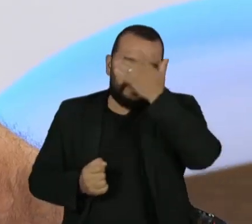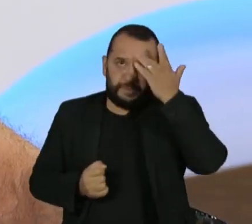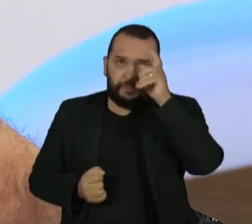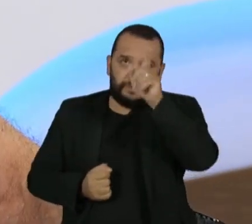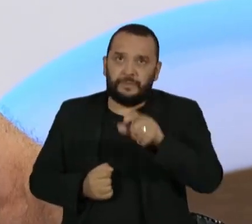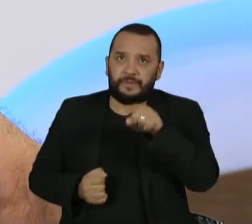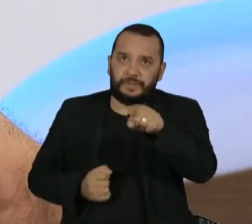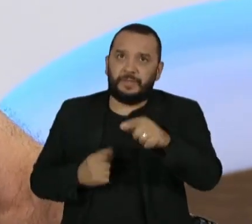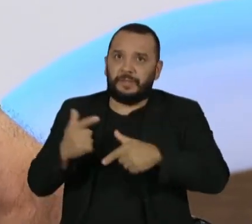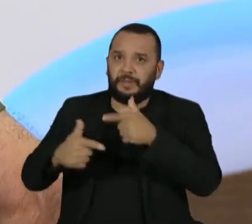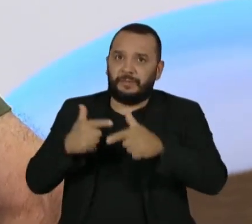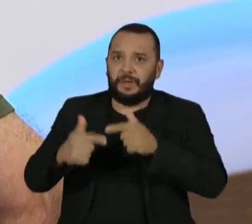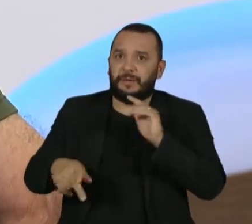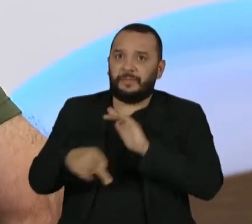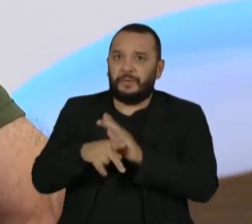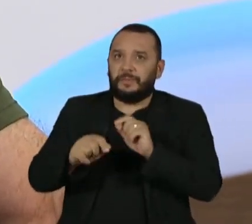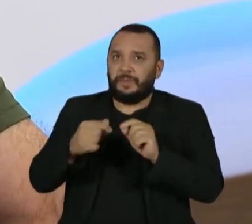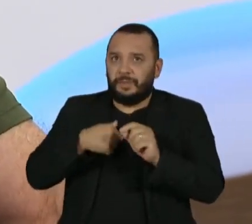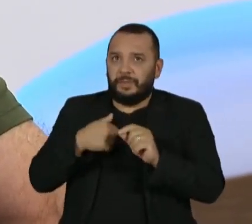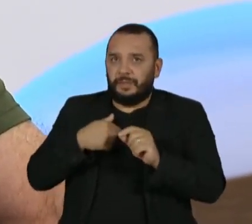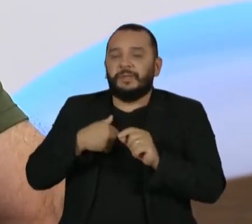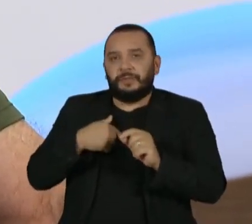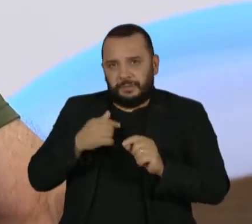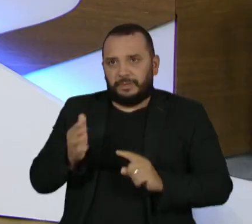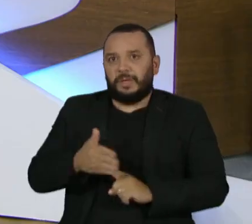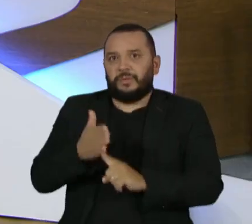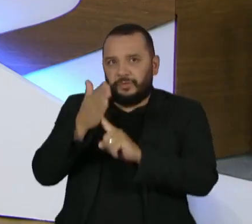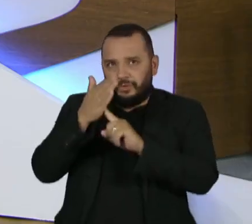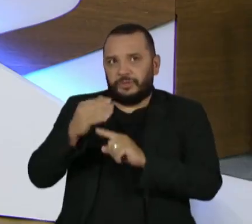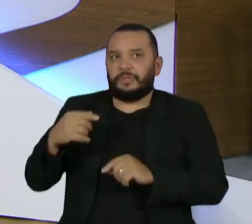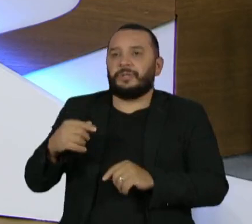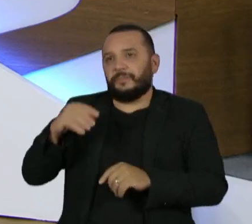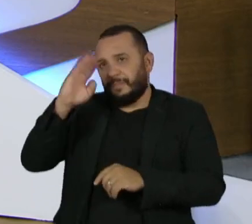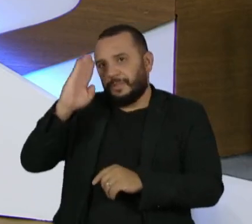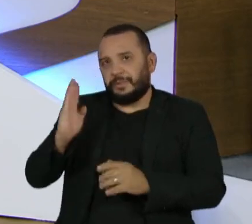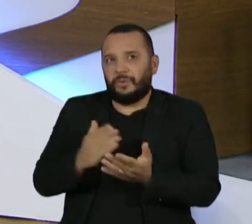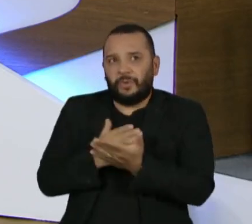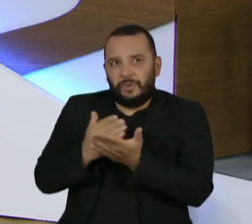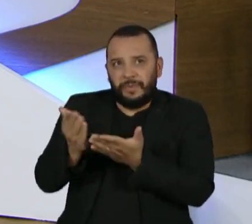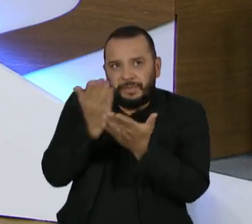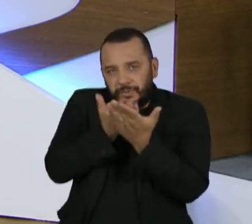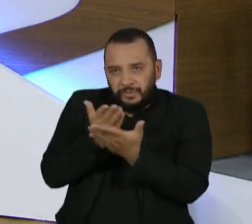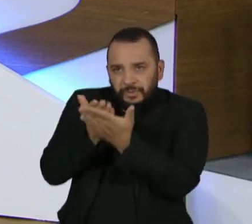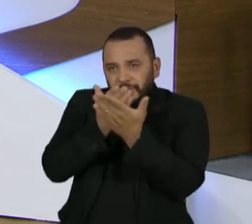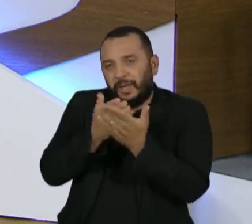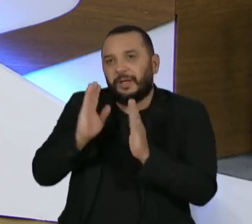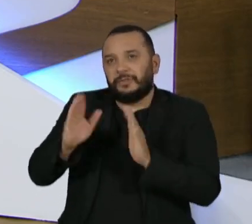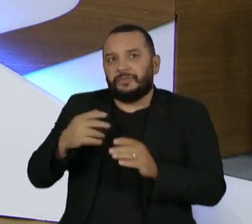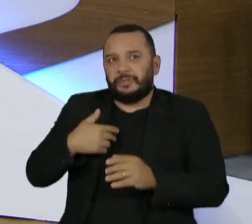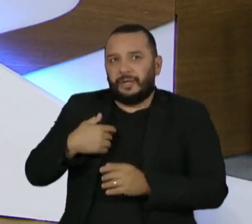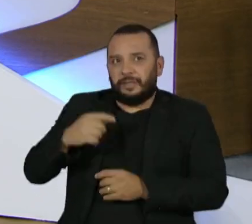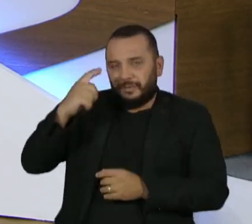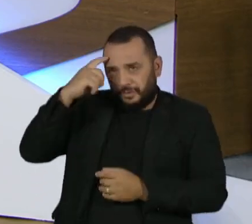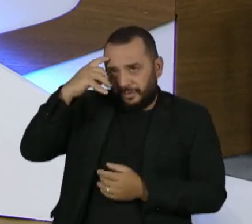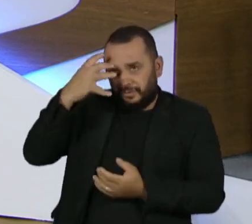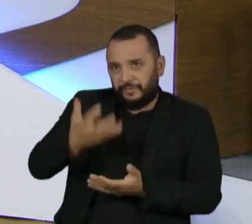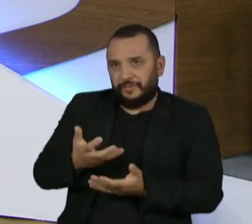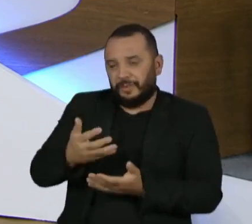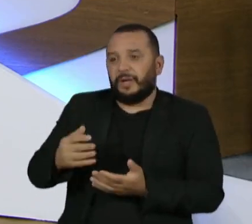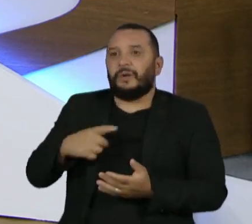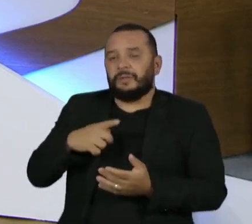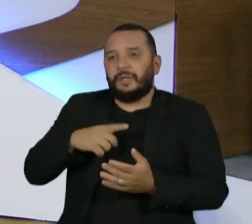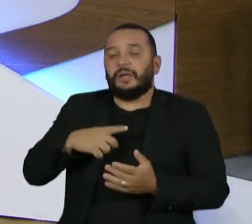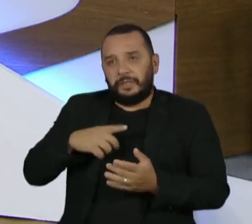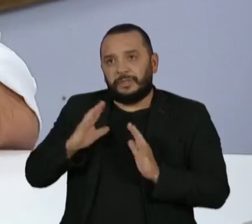tem trabalhado com tecnologia, o Brasil está começando a rascunhar a sua regulação de inteligência artificial, a Câmara aprovou um projeto que, vamos dizer, era mais